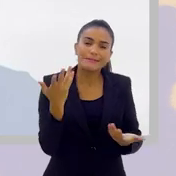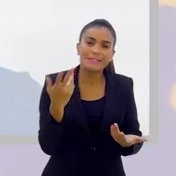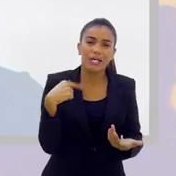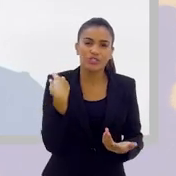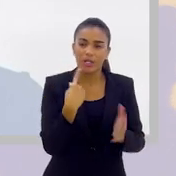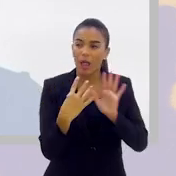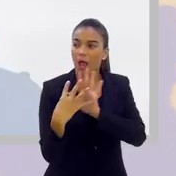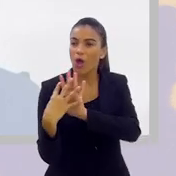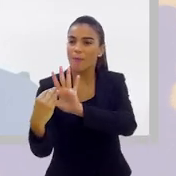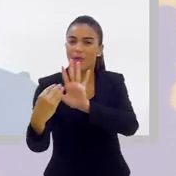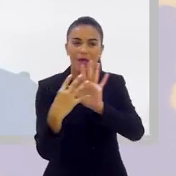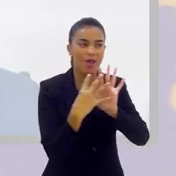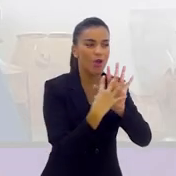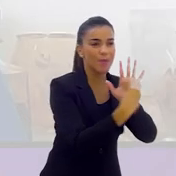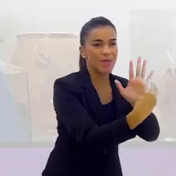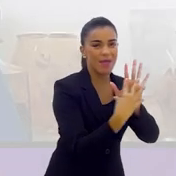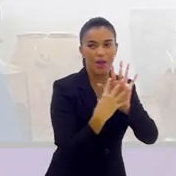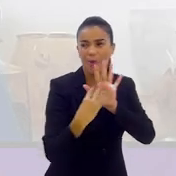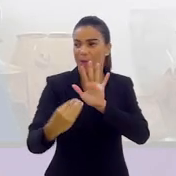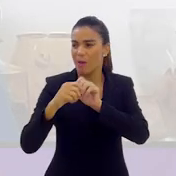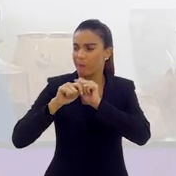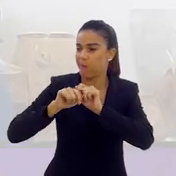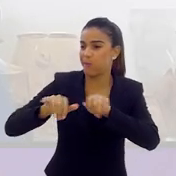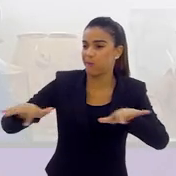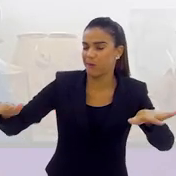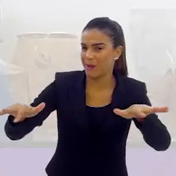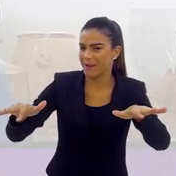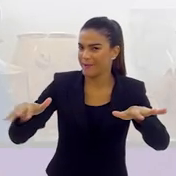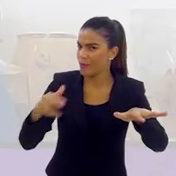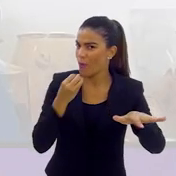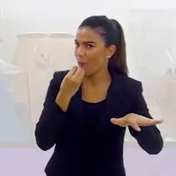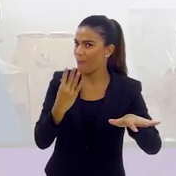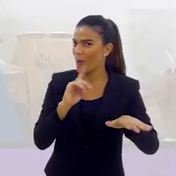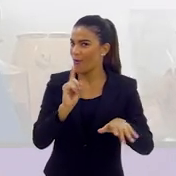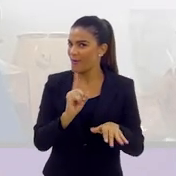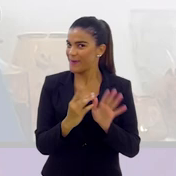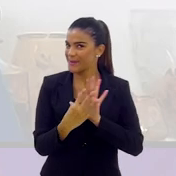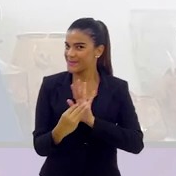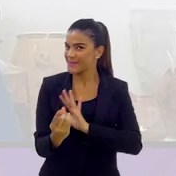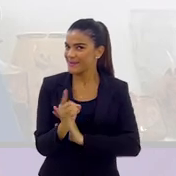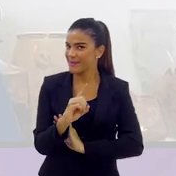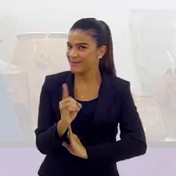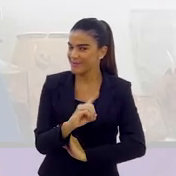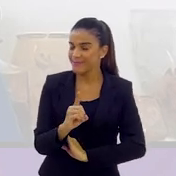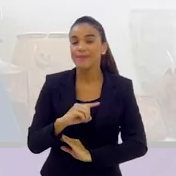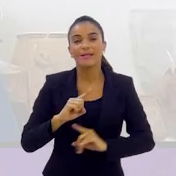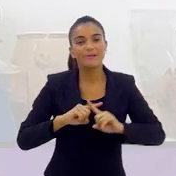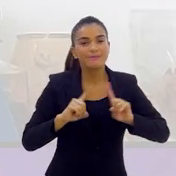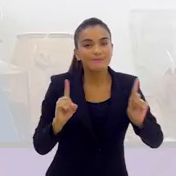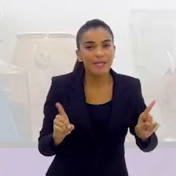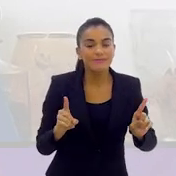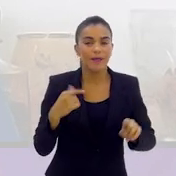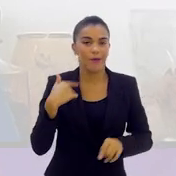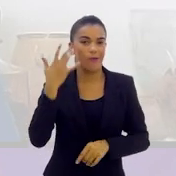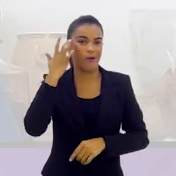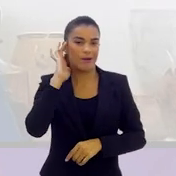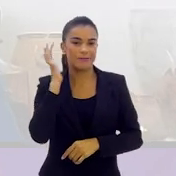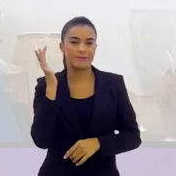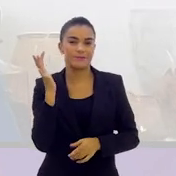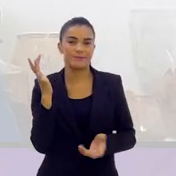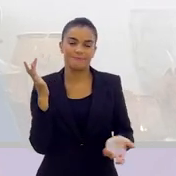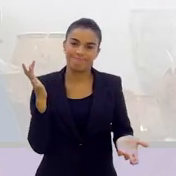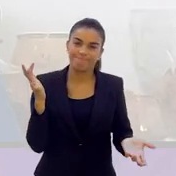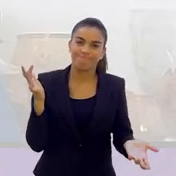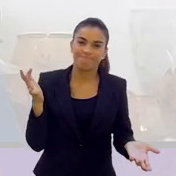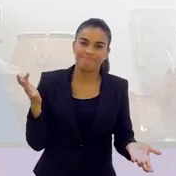copiando, que não deveriam servir de exemplo. Mas a gente tem que ter, eu acho assim,